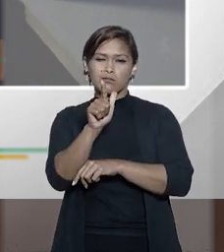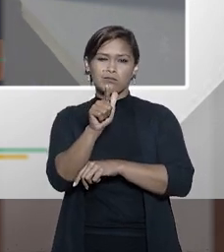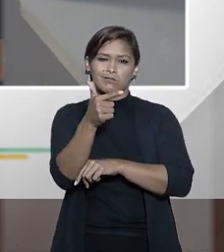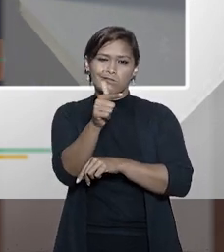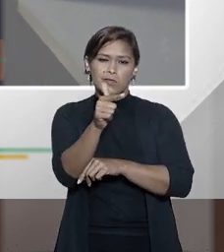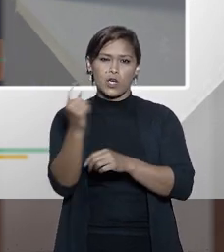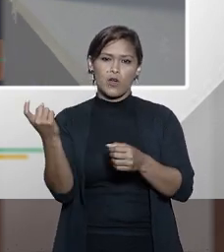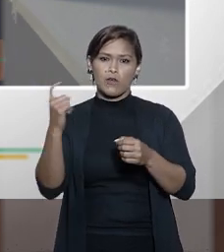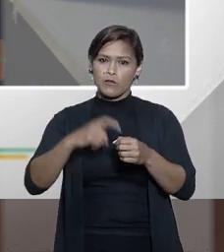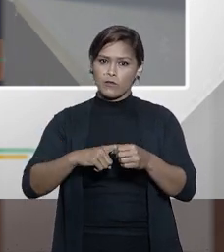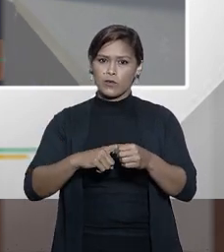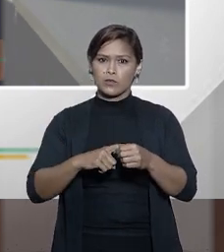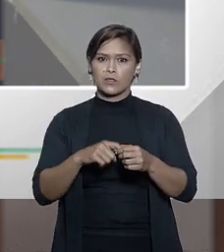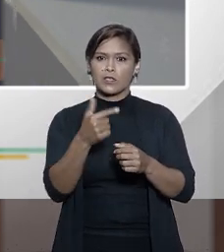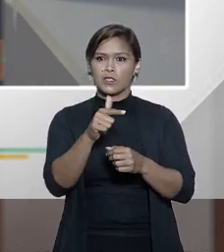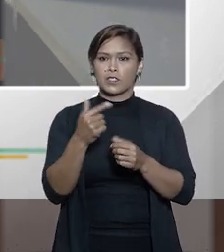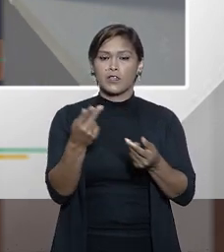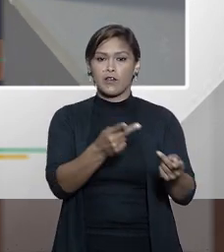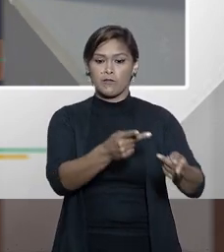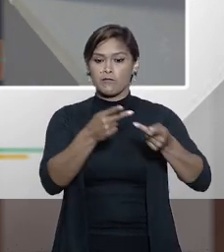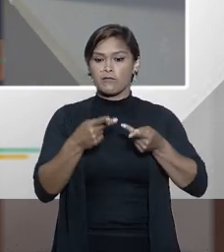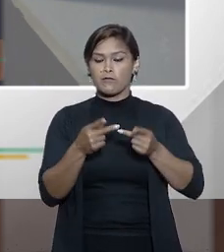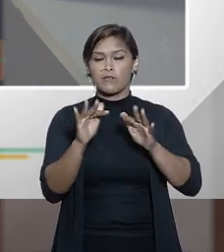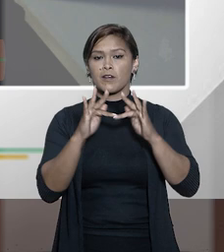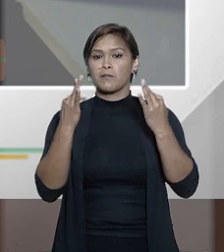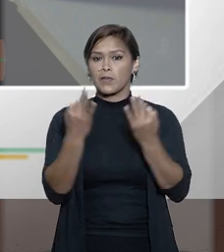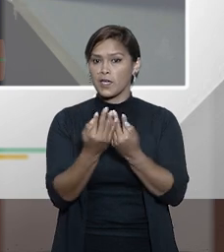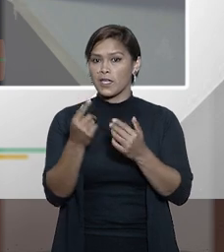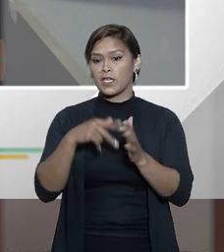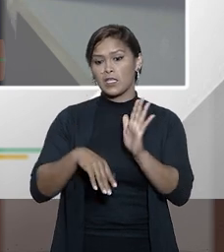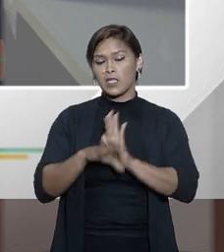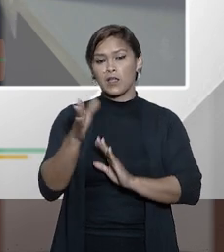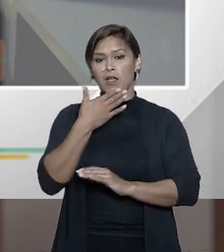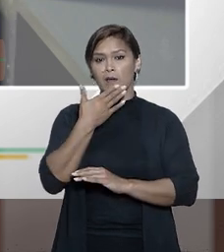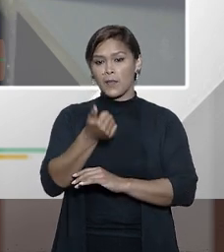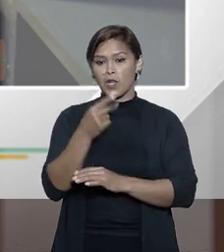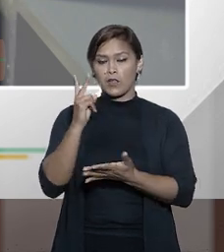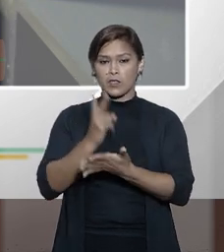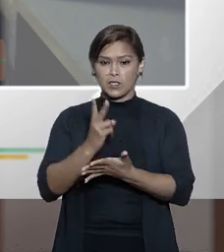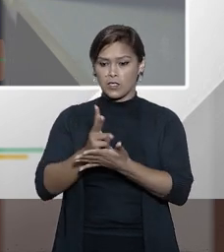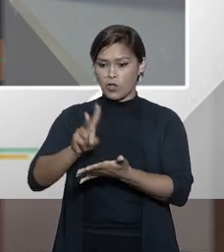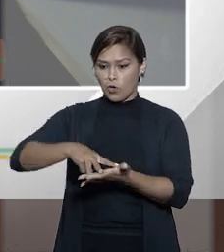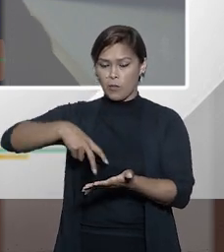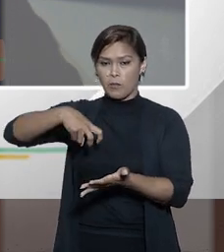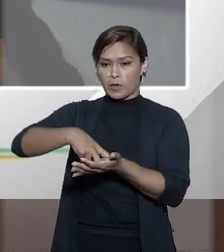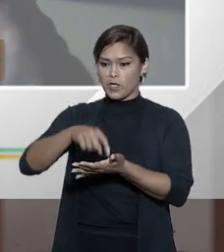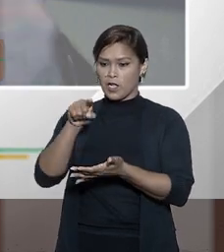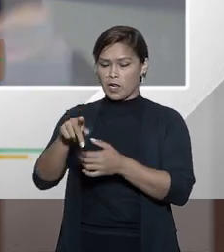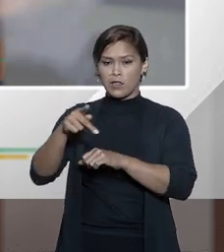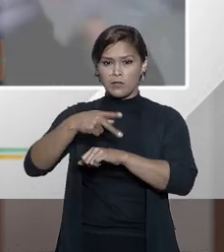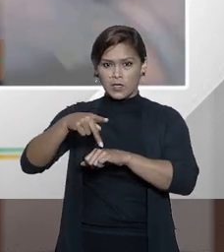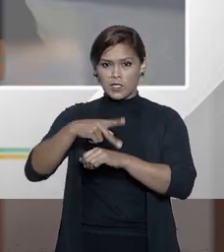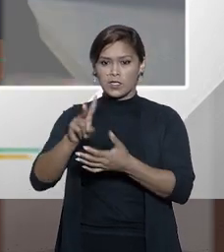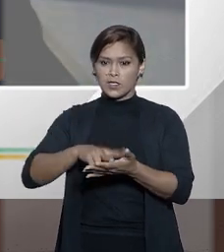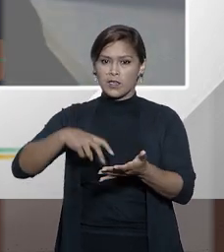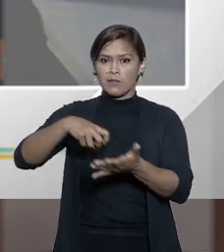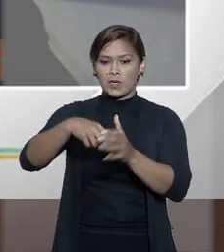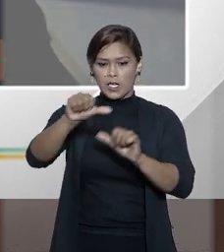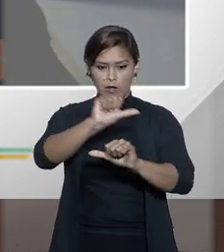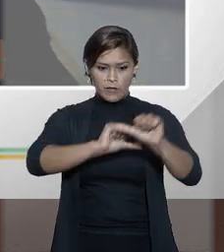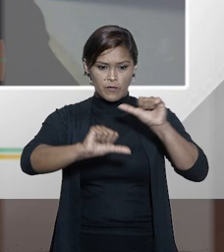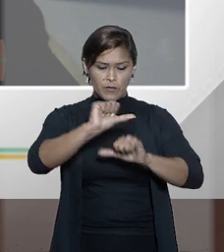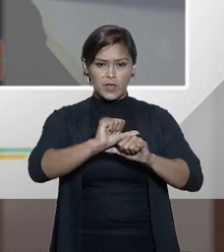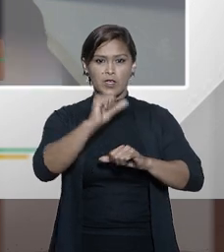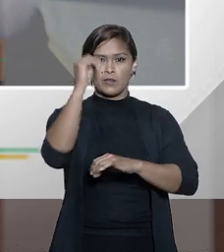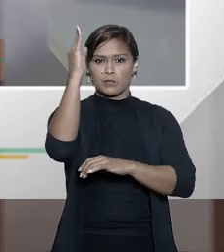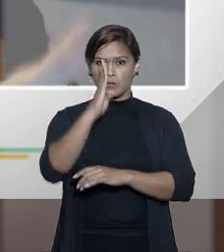ele não tem os famílios para visitá-lo então é muito melhor para ele que está cumprindo pena lá que a pena dele seja cumprida